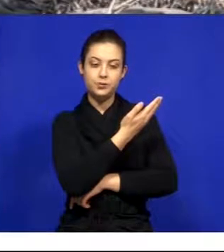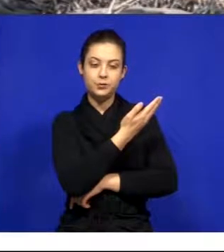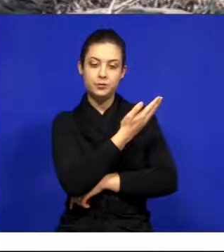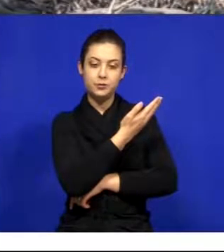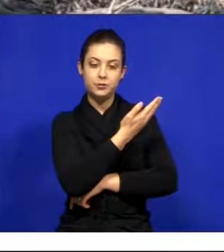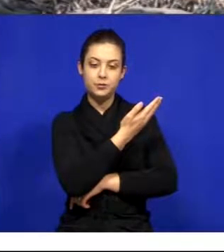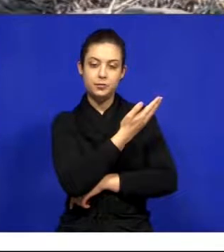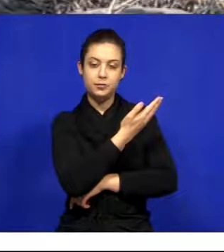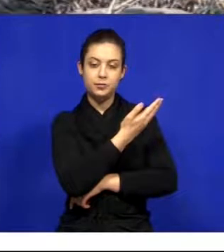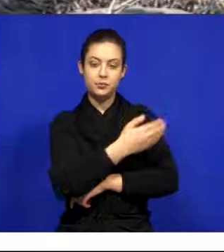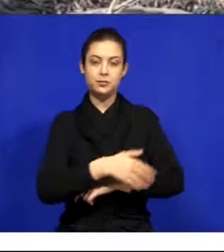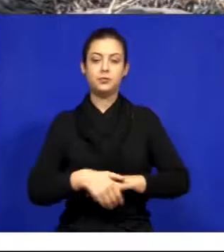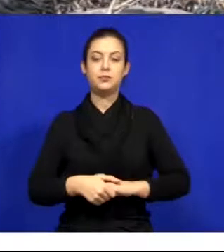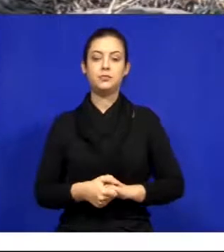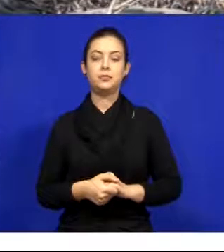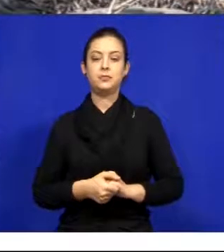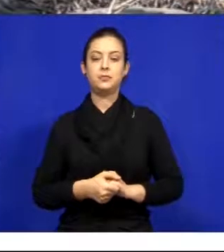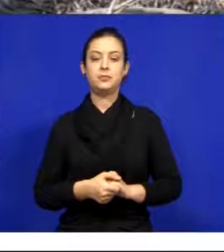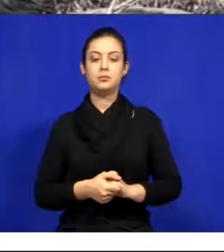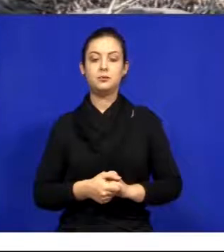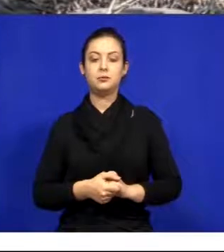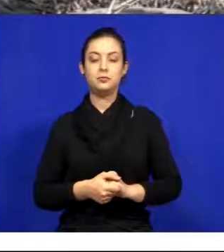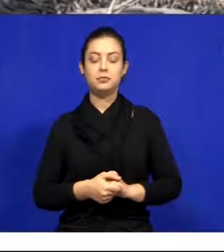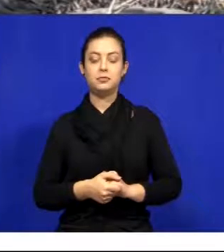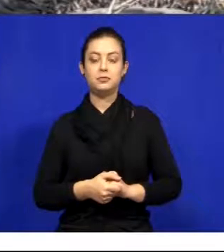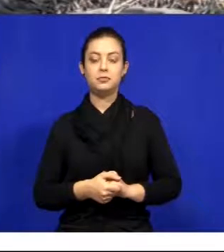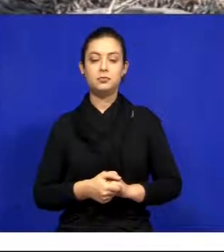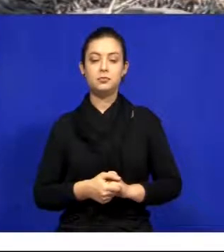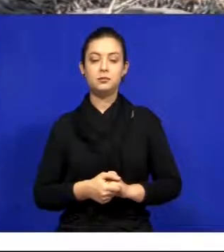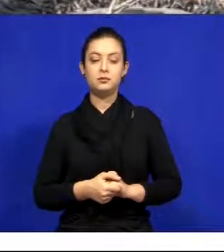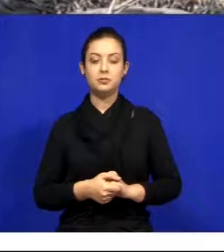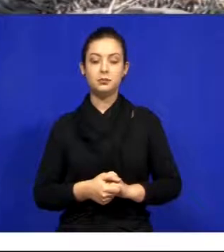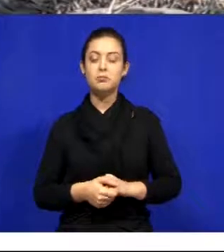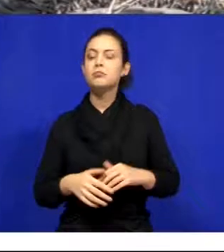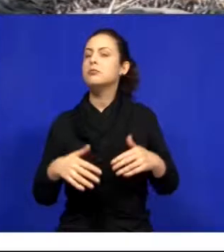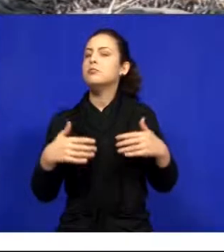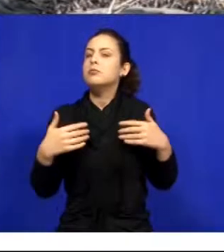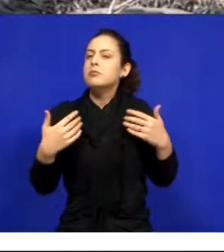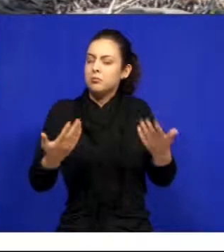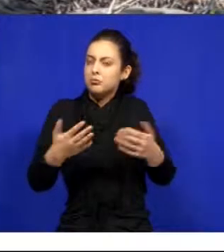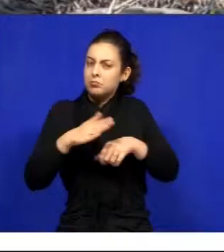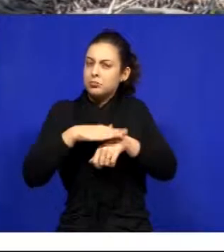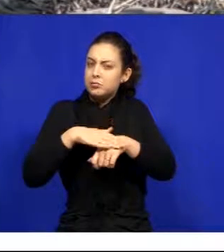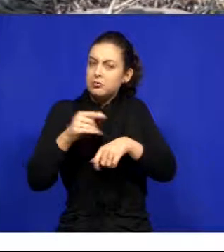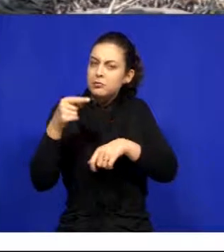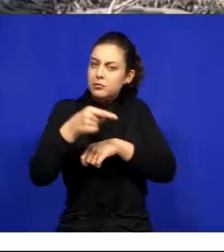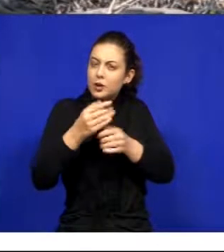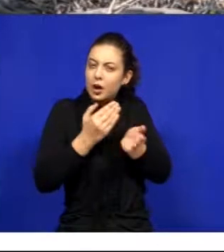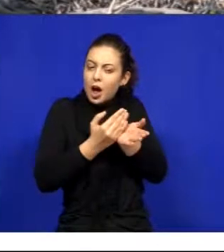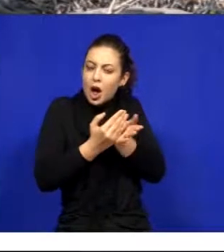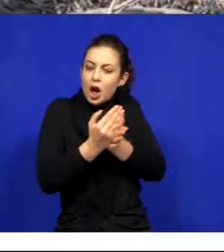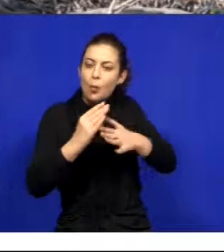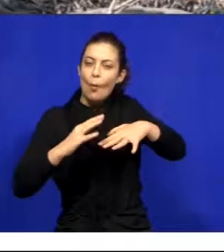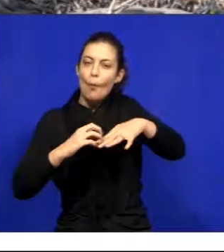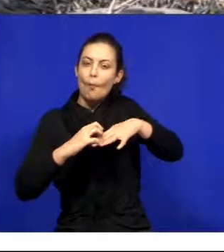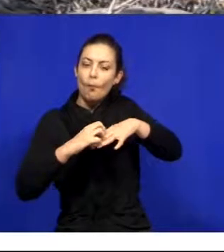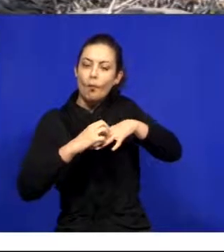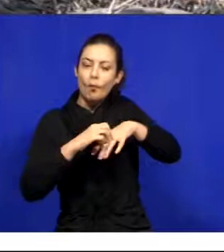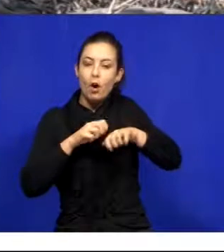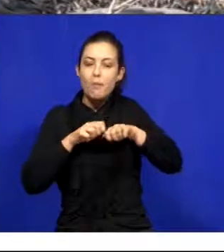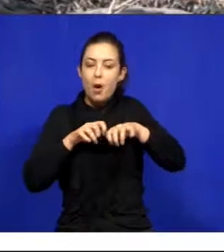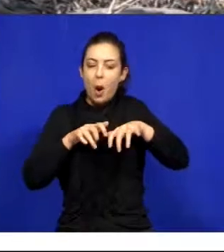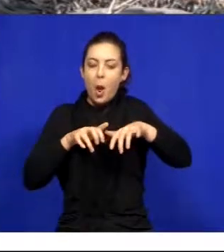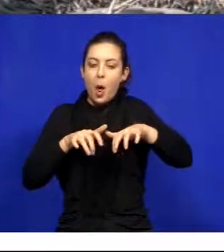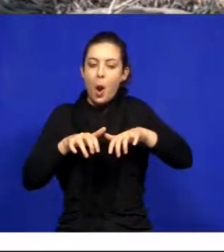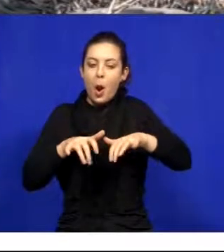Jardim Lornir. Quando foi para fazer, começou a desmoronar